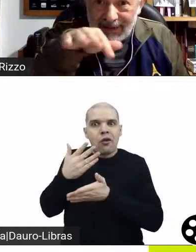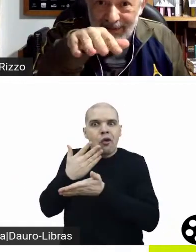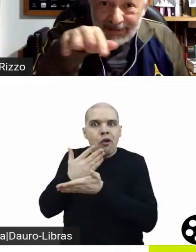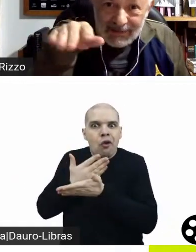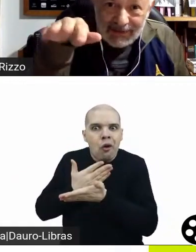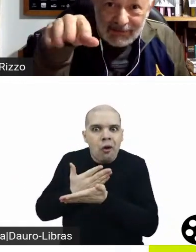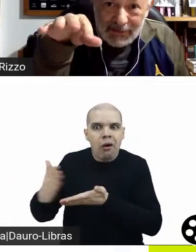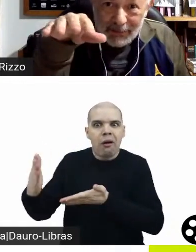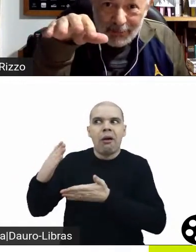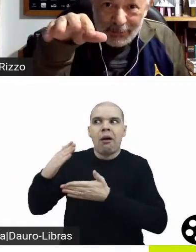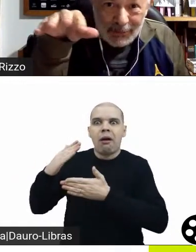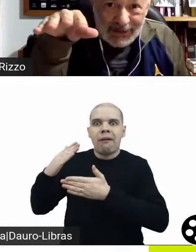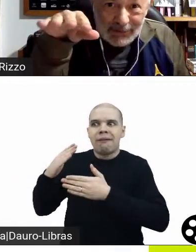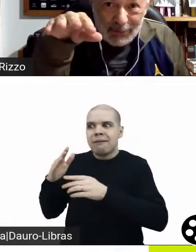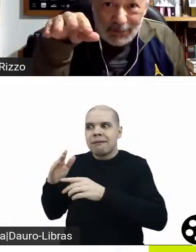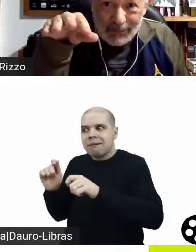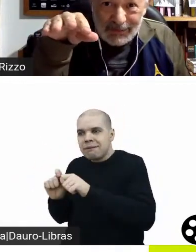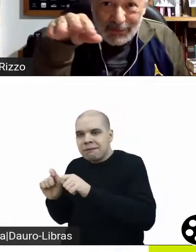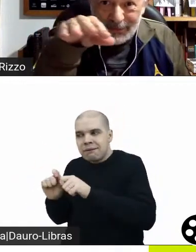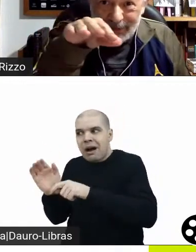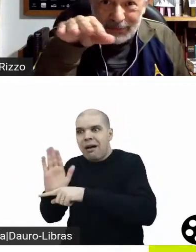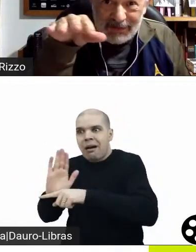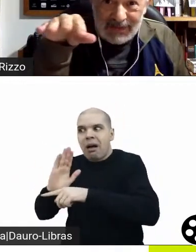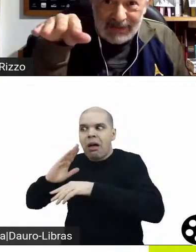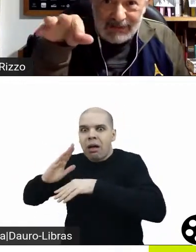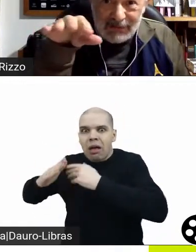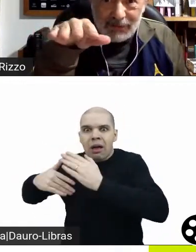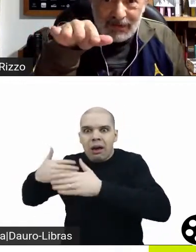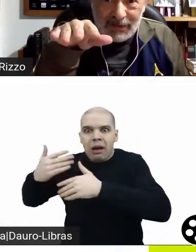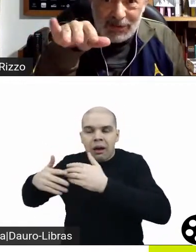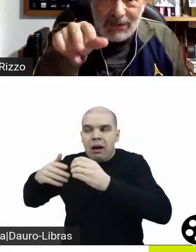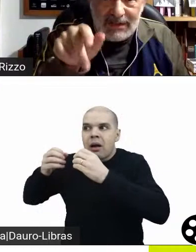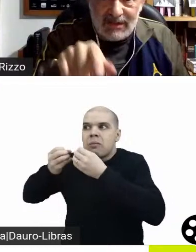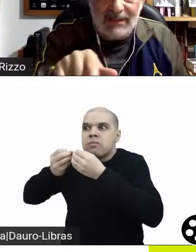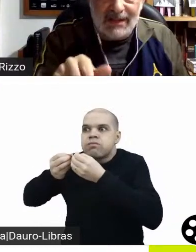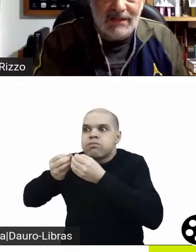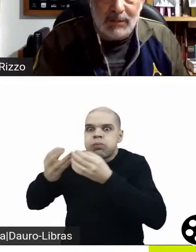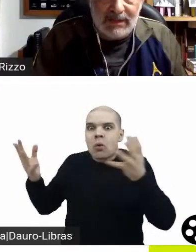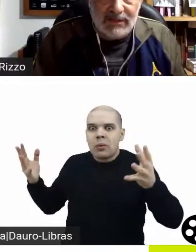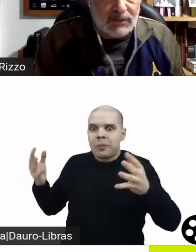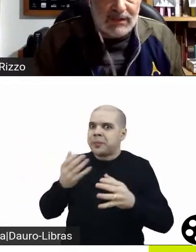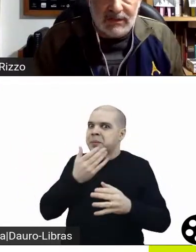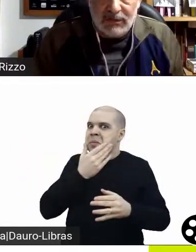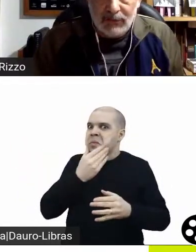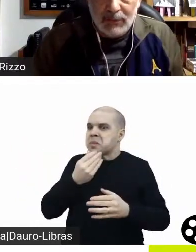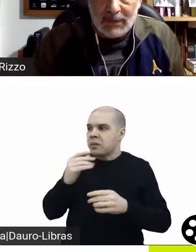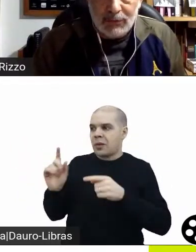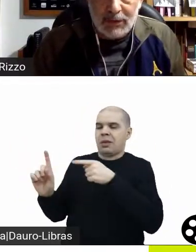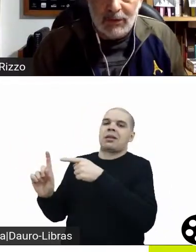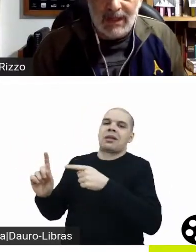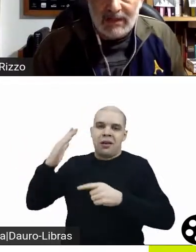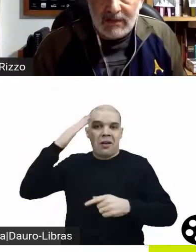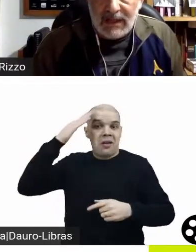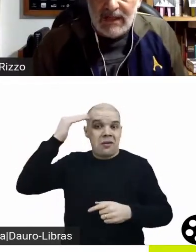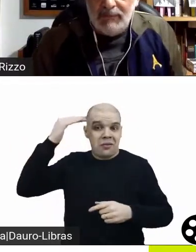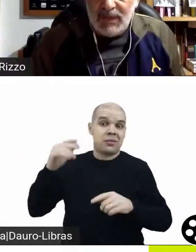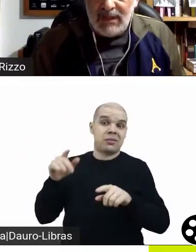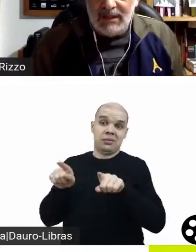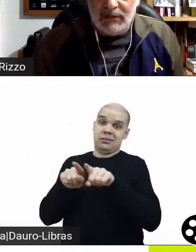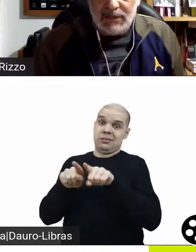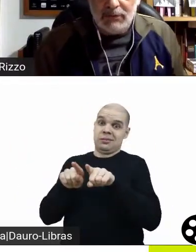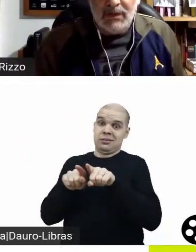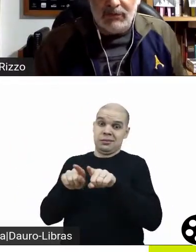ficam controlando como se os atores e atrizes fossem títeres a interpretação deles. Esse é um filme da Toni Collette